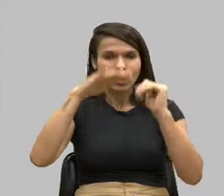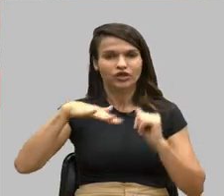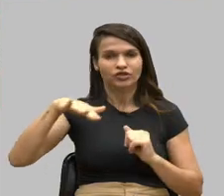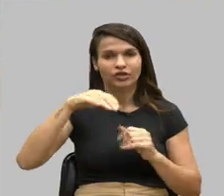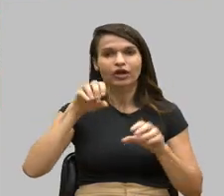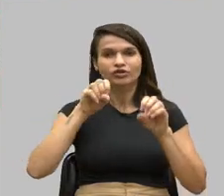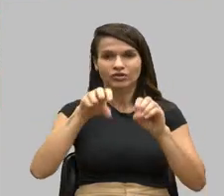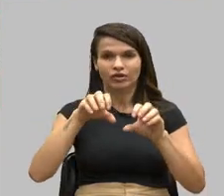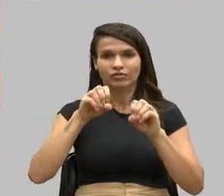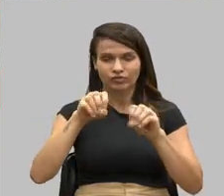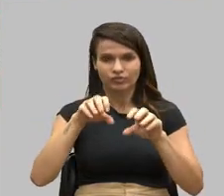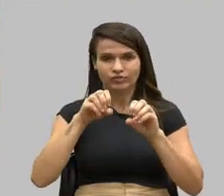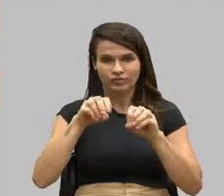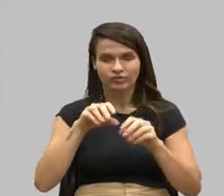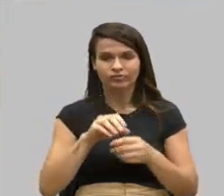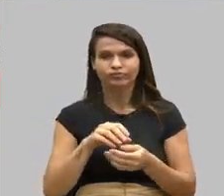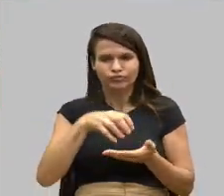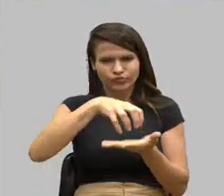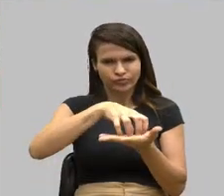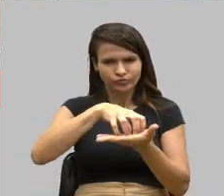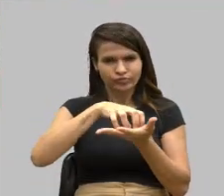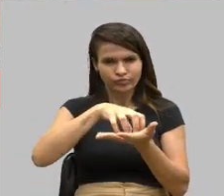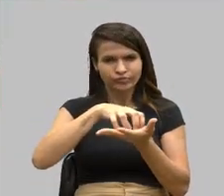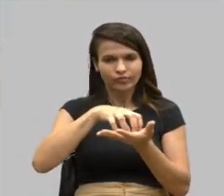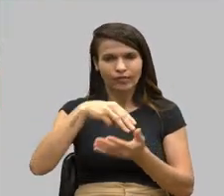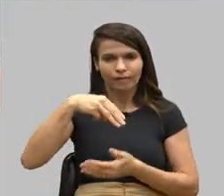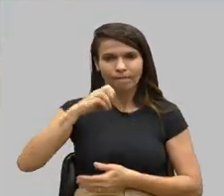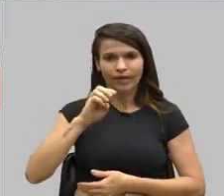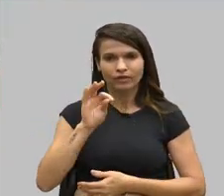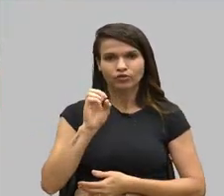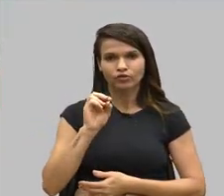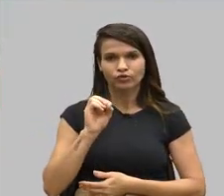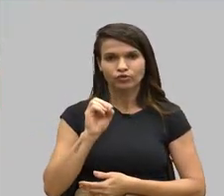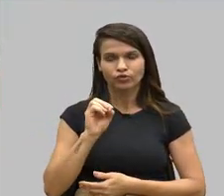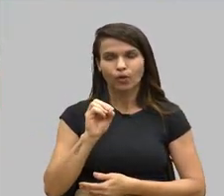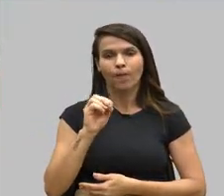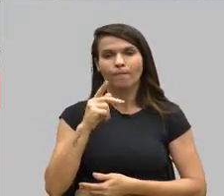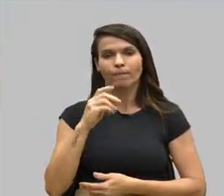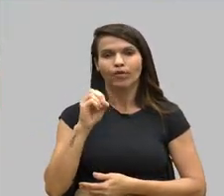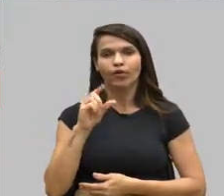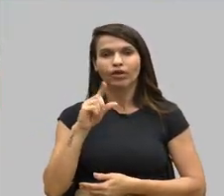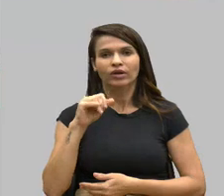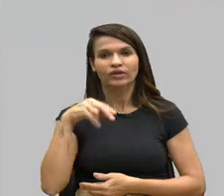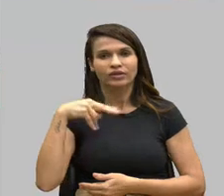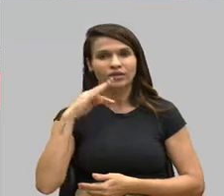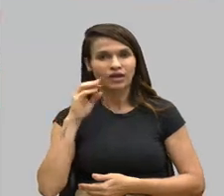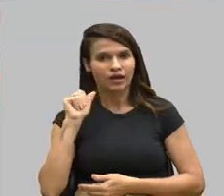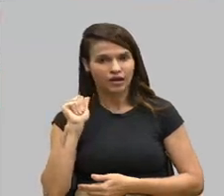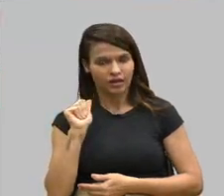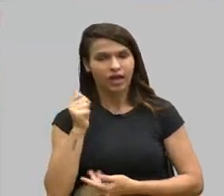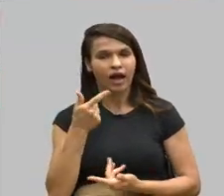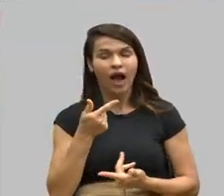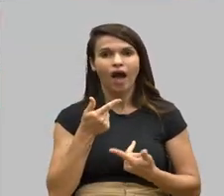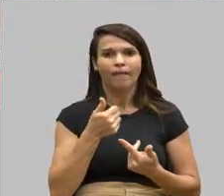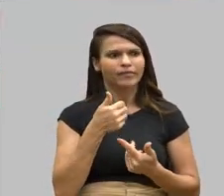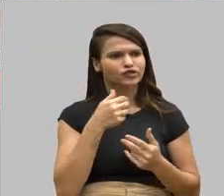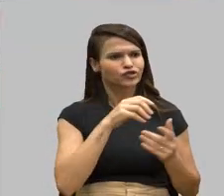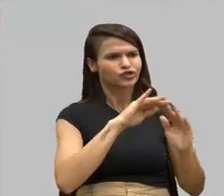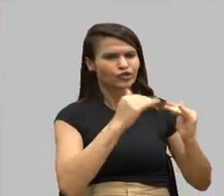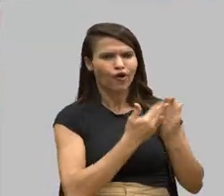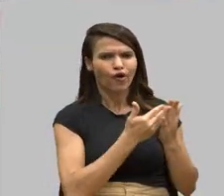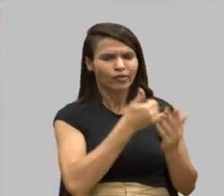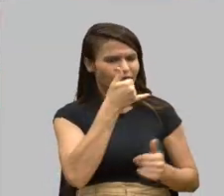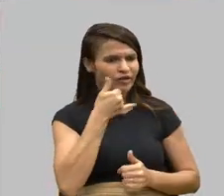metropolitana, a escola simplesmente me liga e avisa que ia ter uma entrevista com o meu filho. E eu, rapidamente, saí do trabalho,